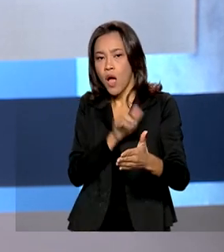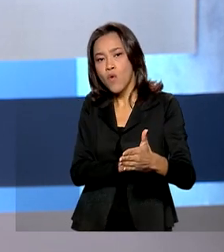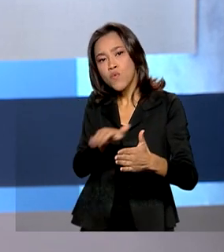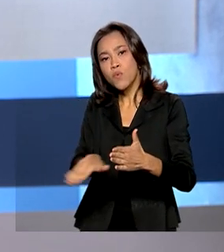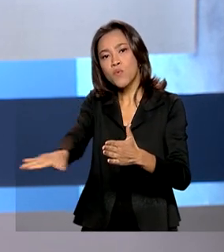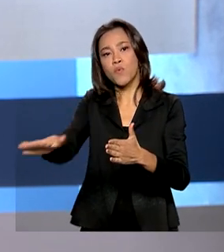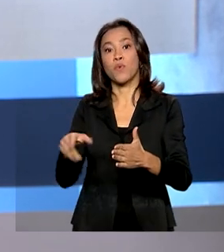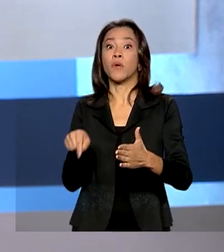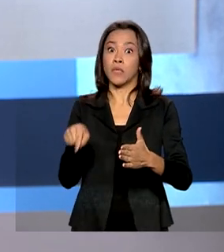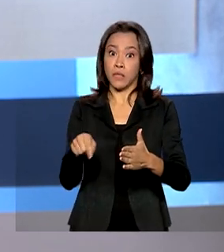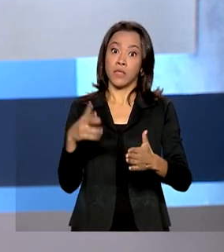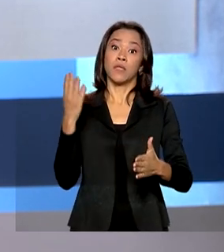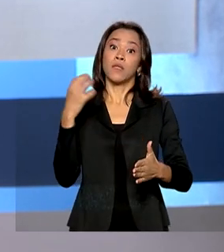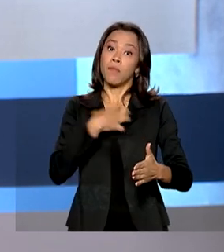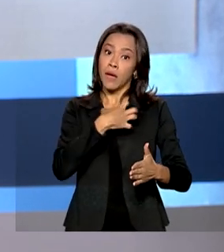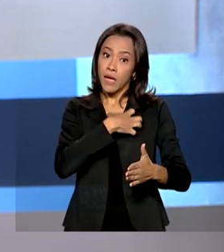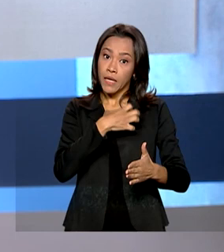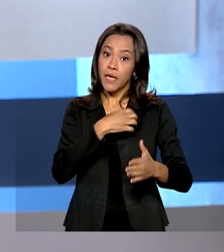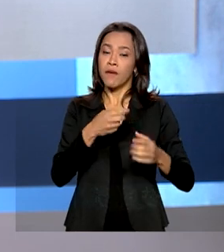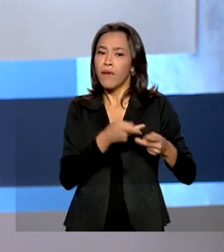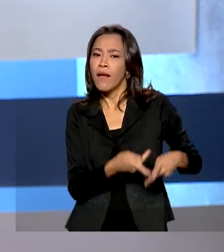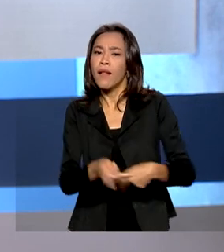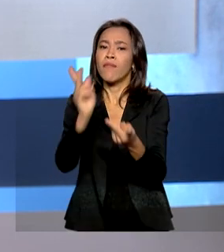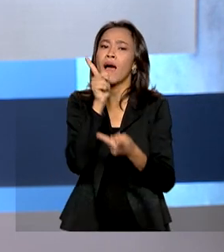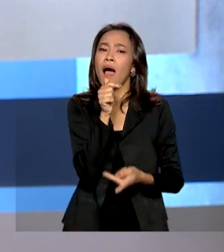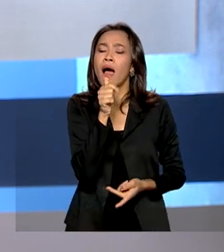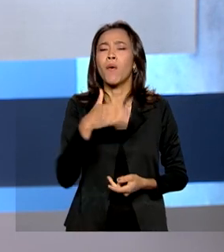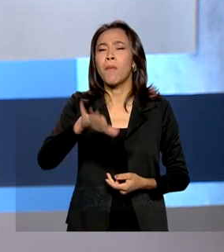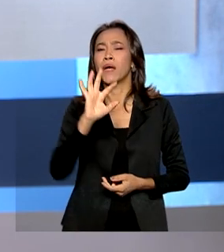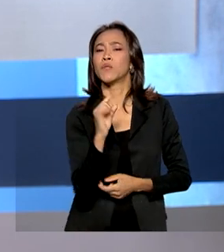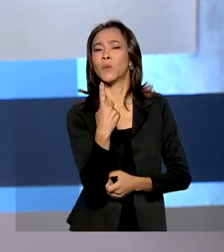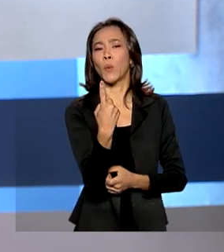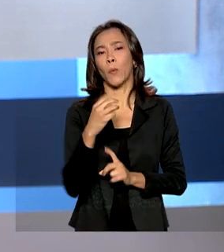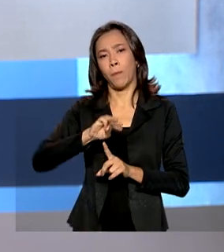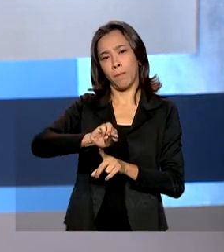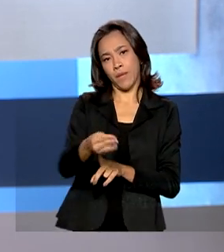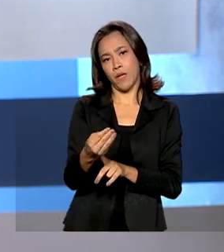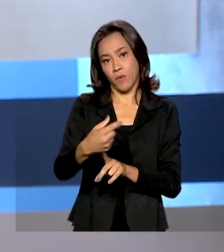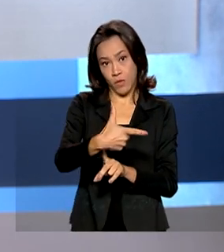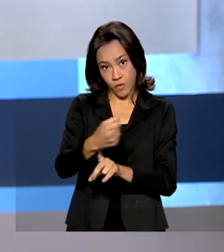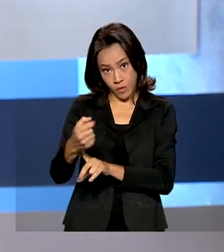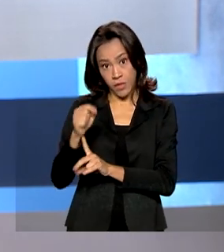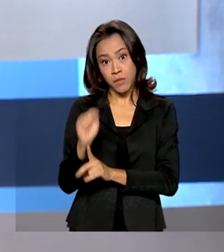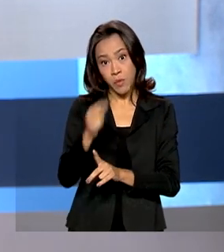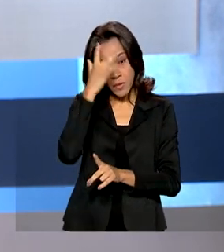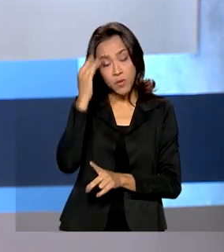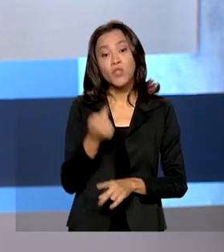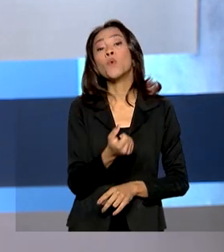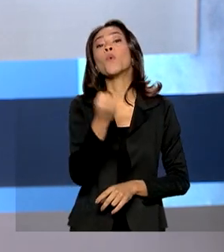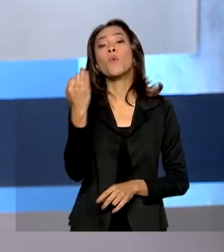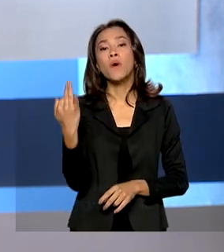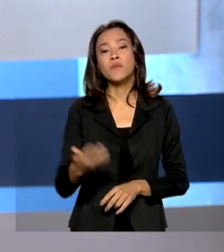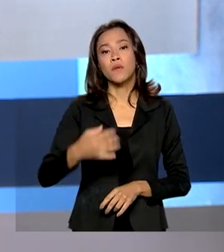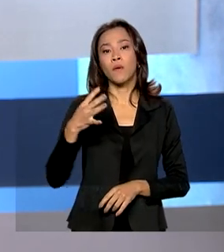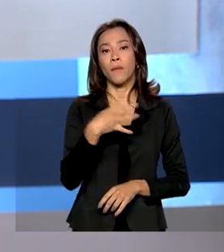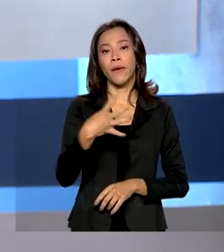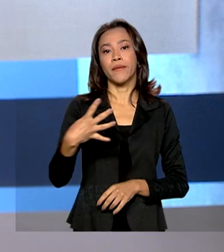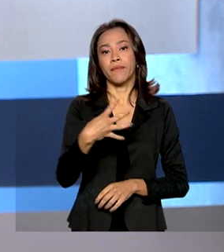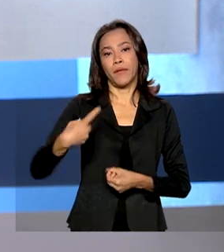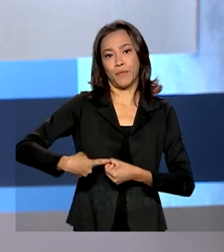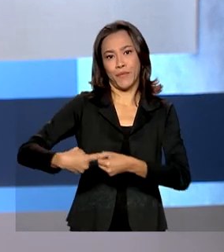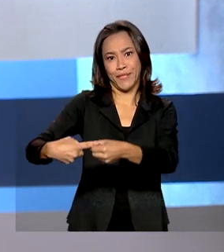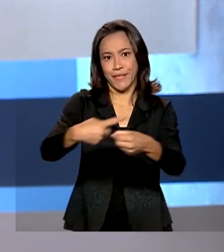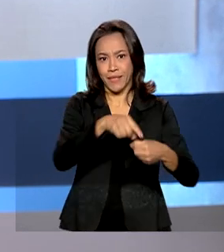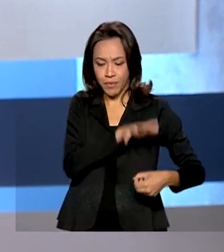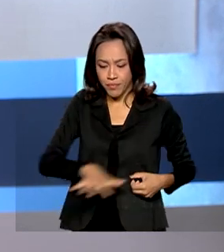de extensão, a obra levará água a mais de 1 milhão e 200 mil pessoas de 44 municípios do estado, garantindo um